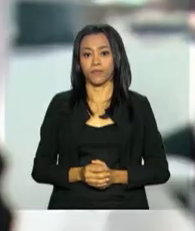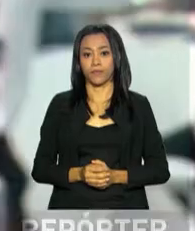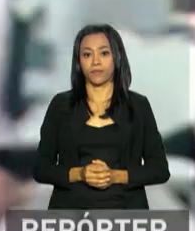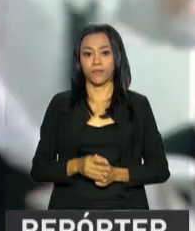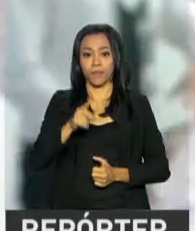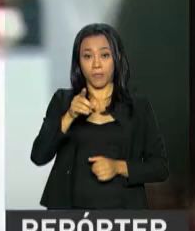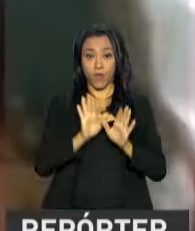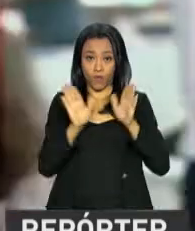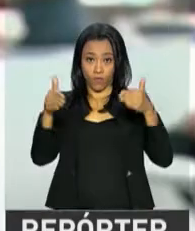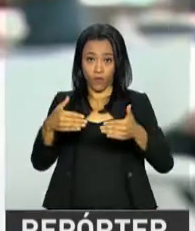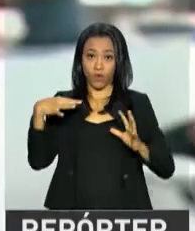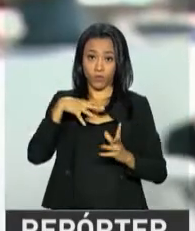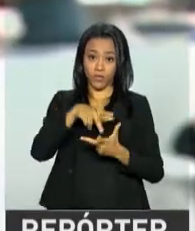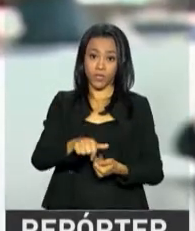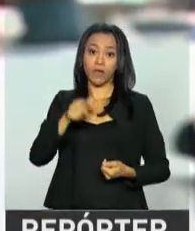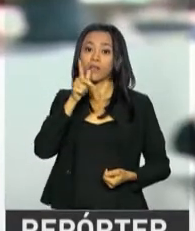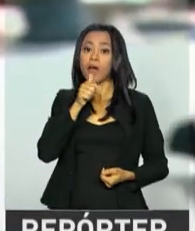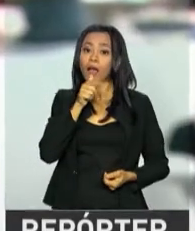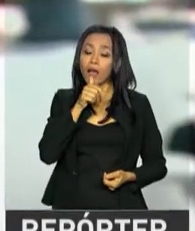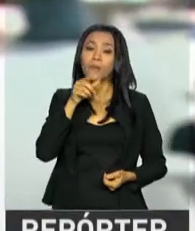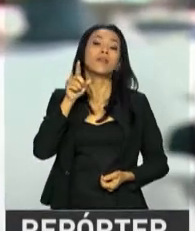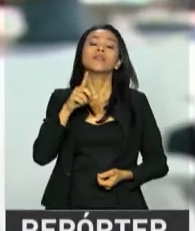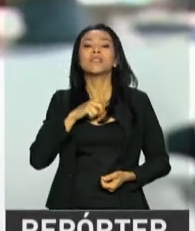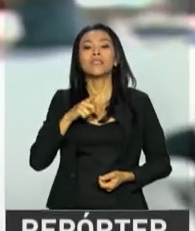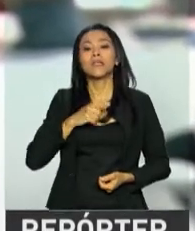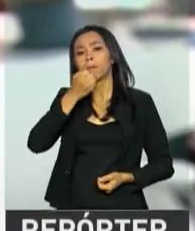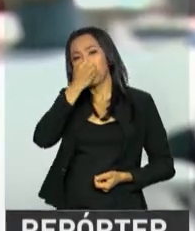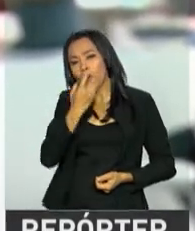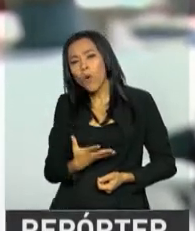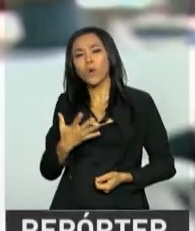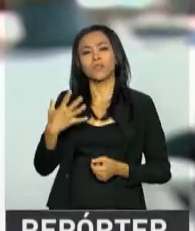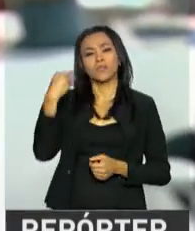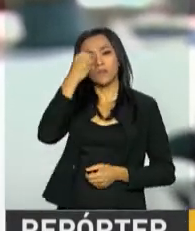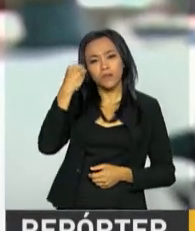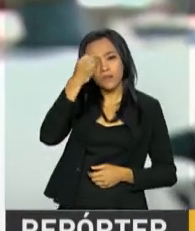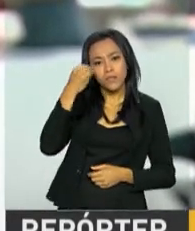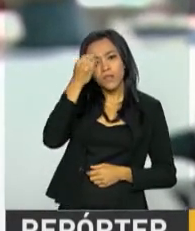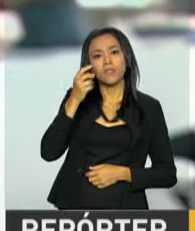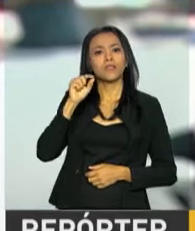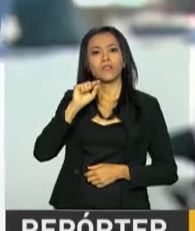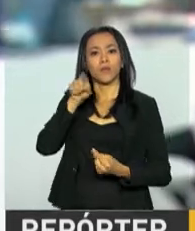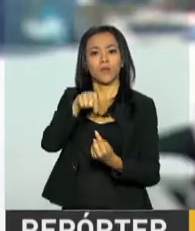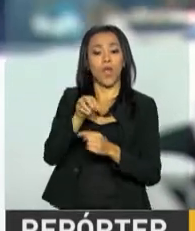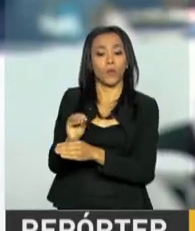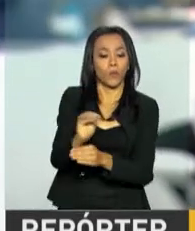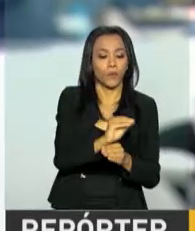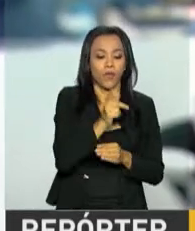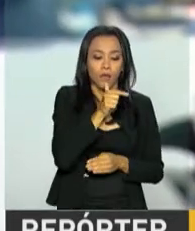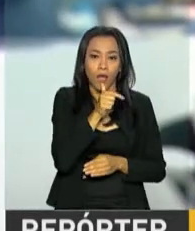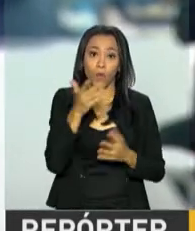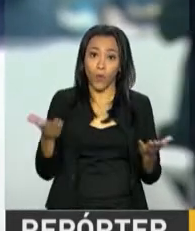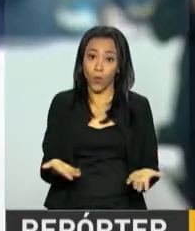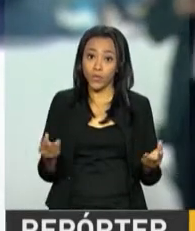O Fórum Mundial da Água também abre espaço para o reconhecimento de boas práticas no uso sustentável dos recursos hídricos. Hoje é